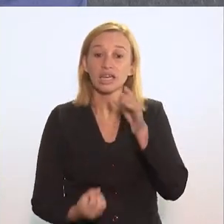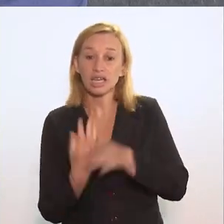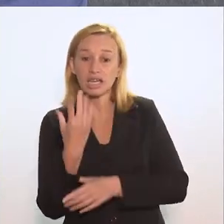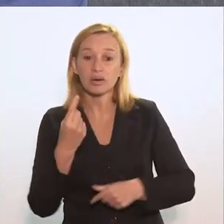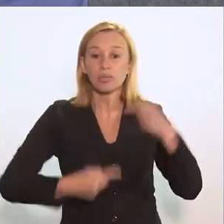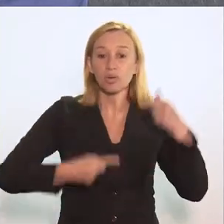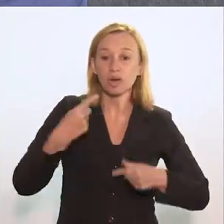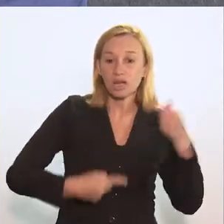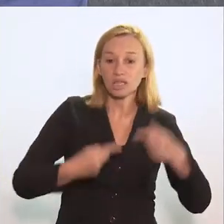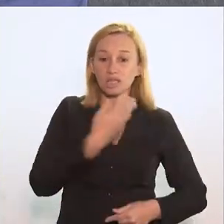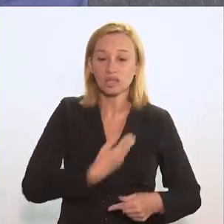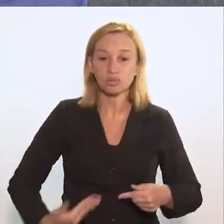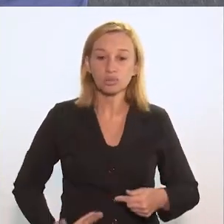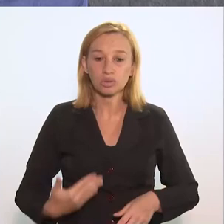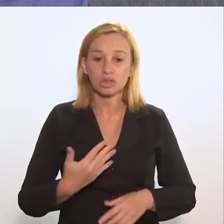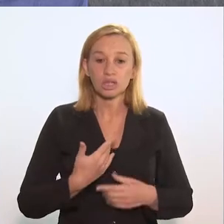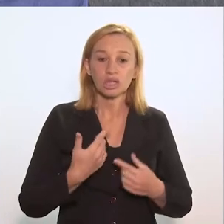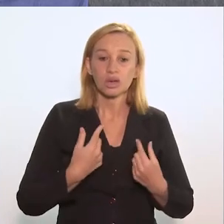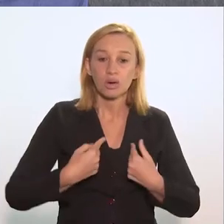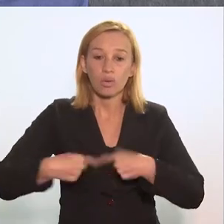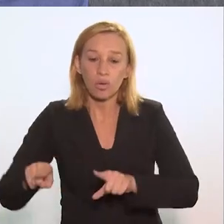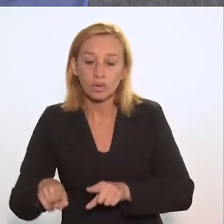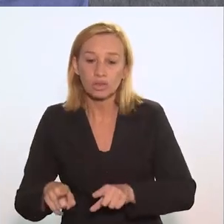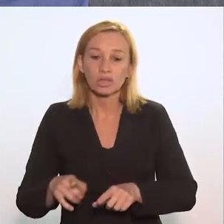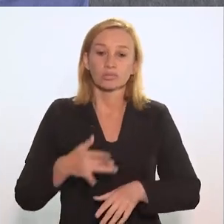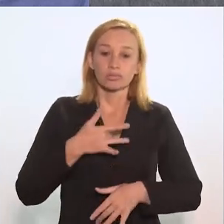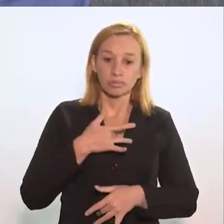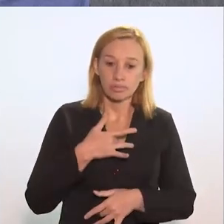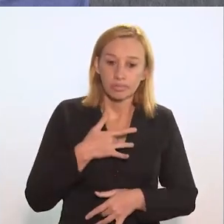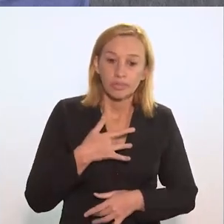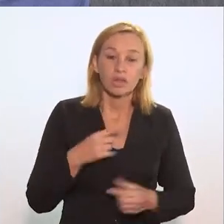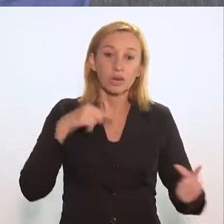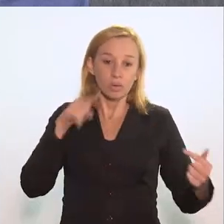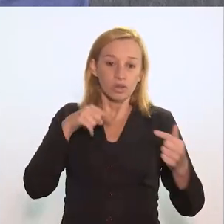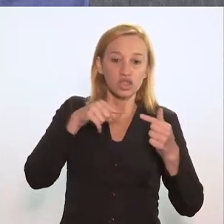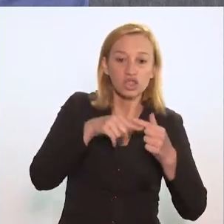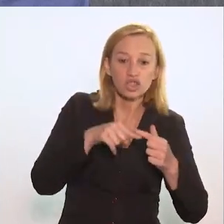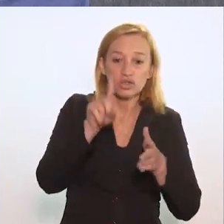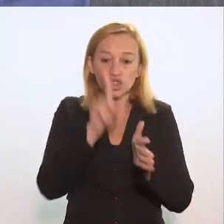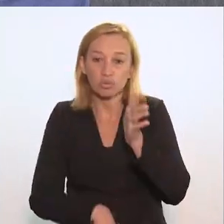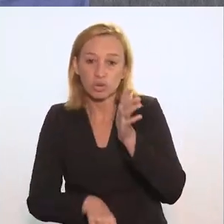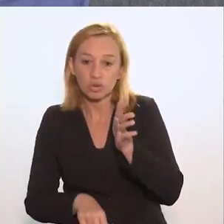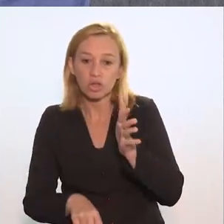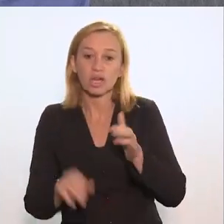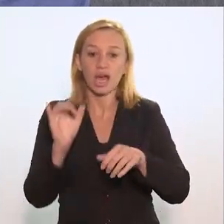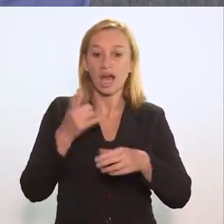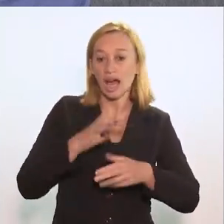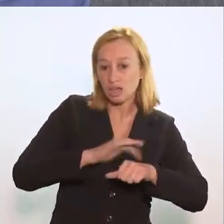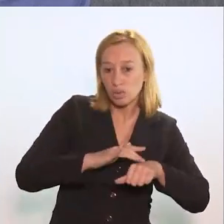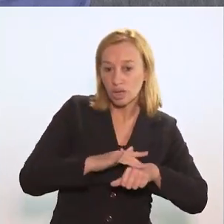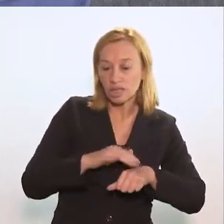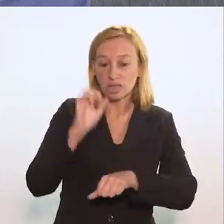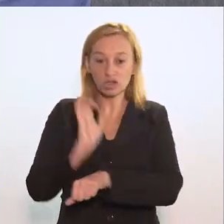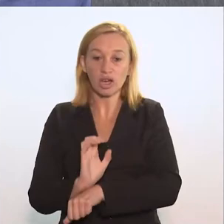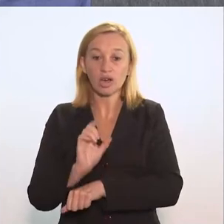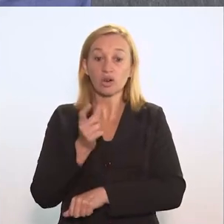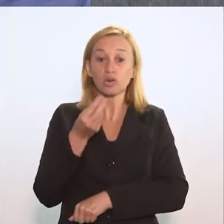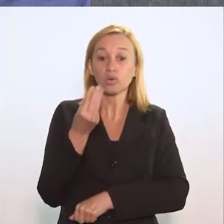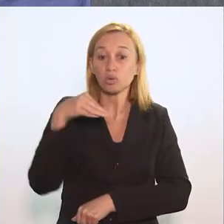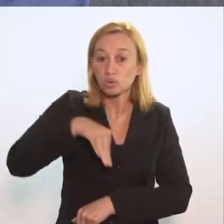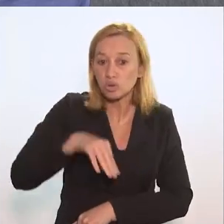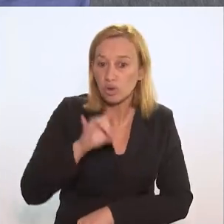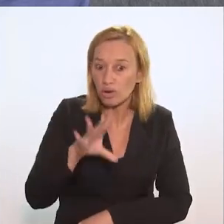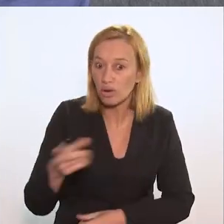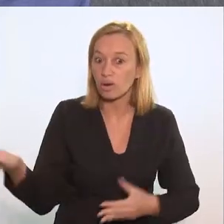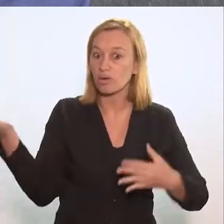vamos falar sobre a lei que cria políticas públicas de enfrentamento à tuberculose e que tem o principal objetivo, eliminar a doença do